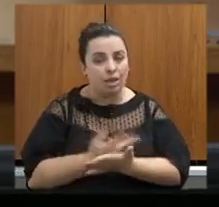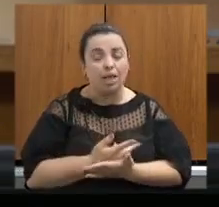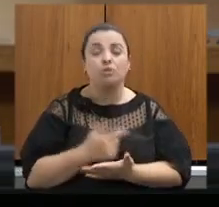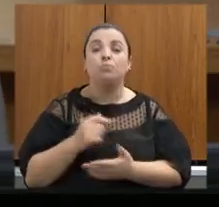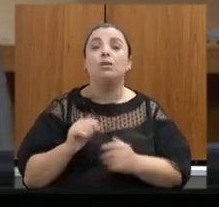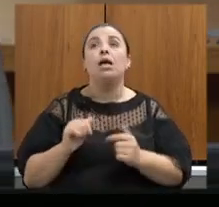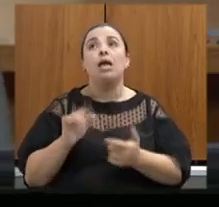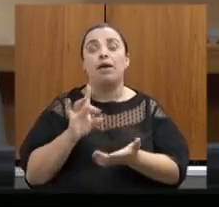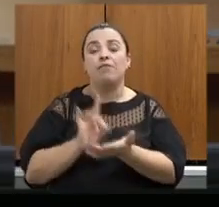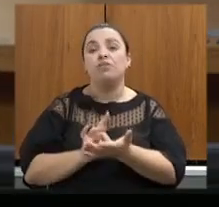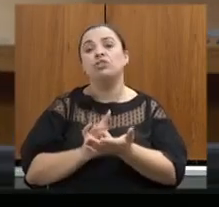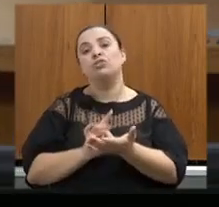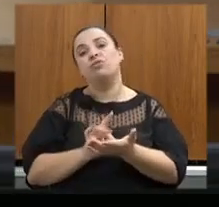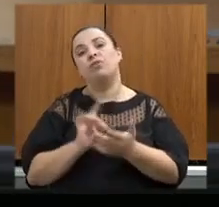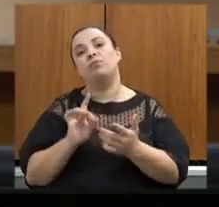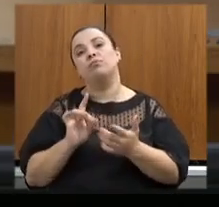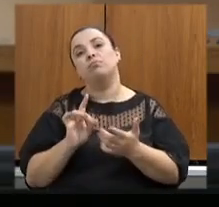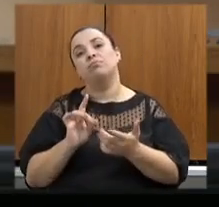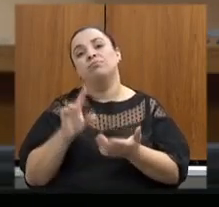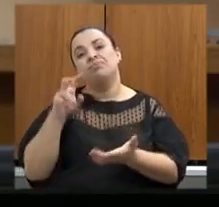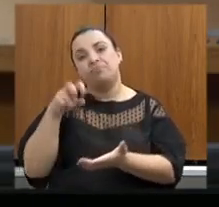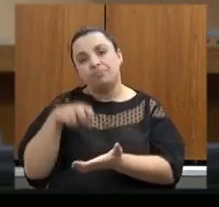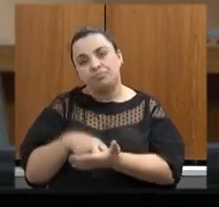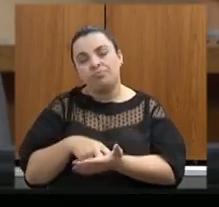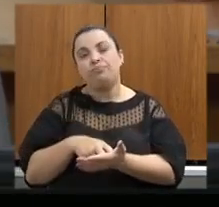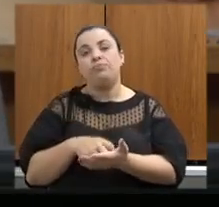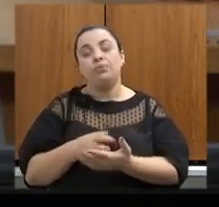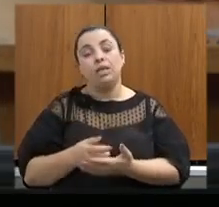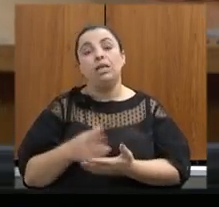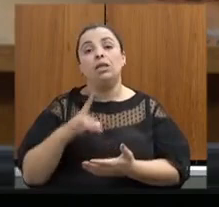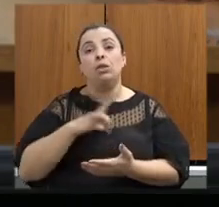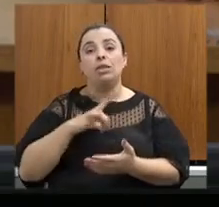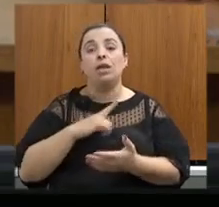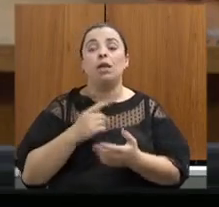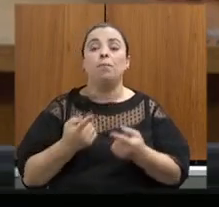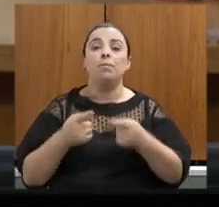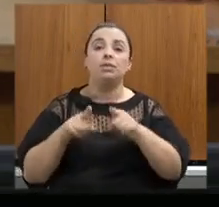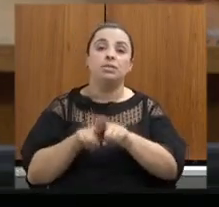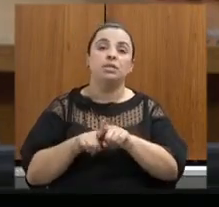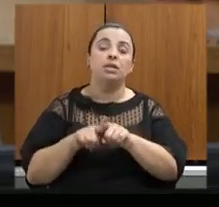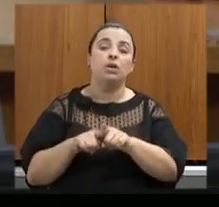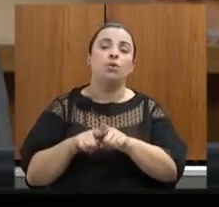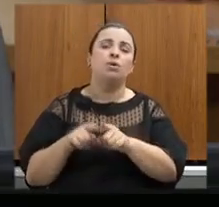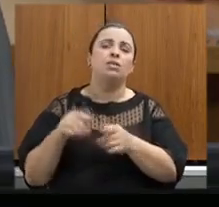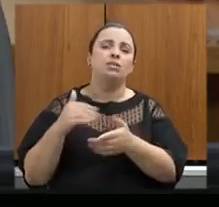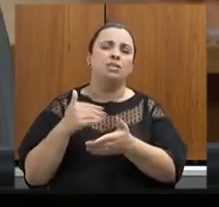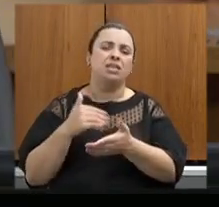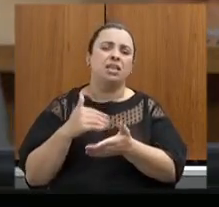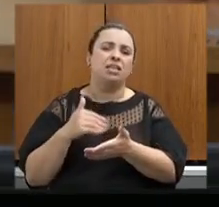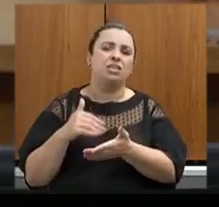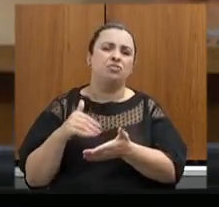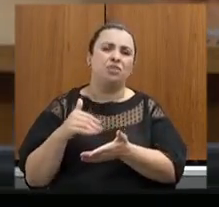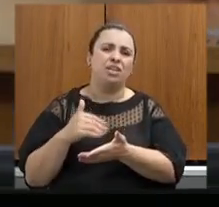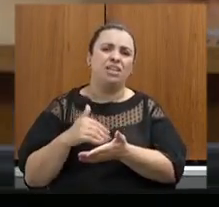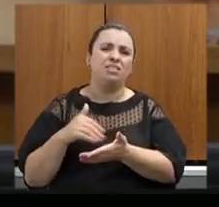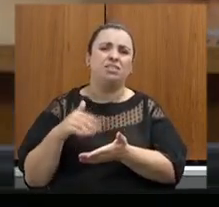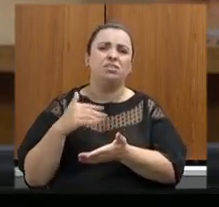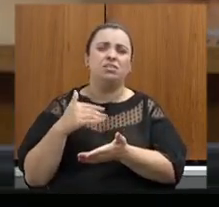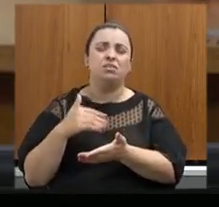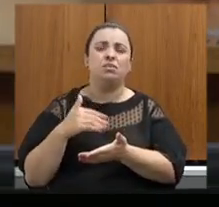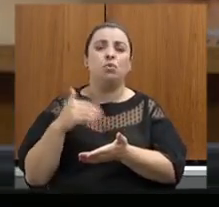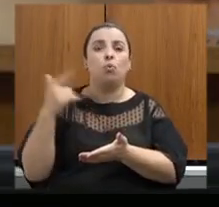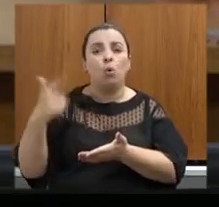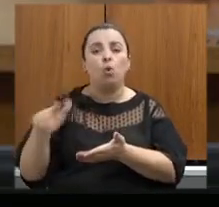estamos discutindo com a secretaria de fazenda uma força tarefa para concluir o passivo de auto de infração hoje existente